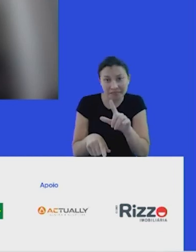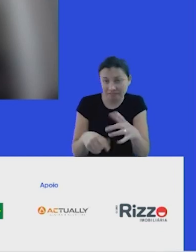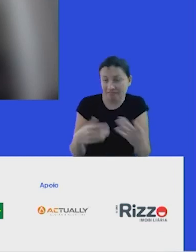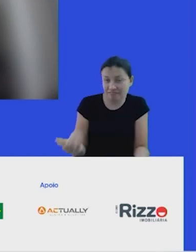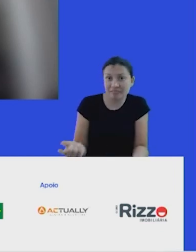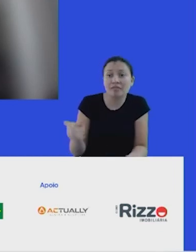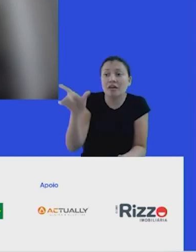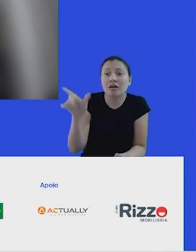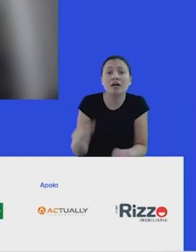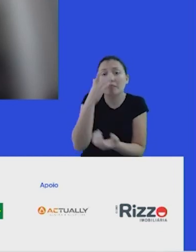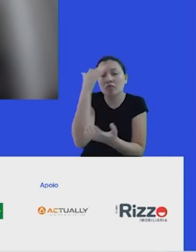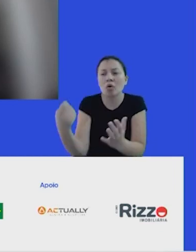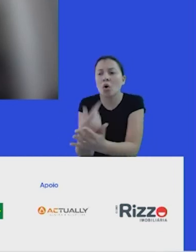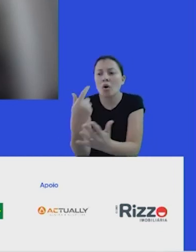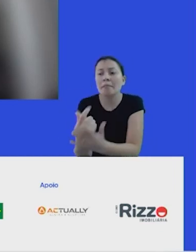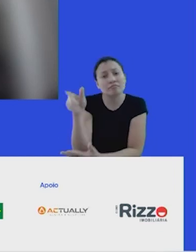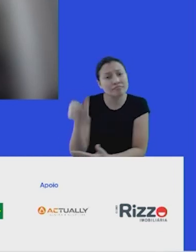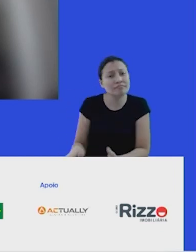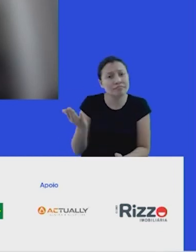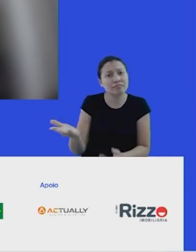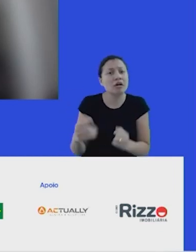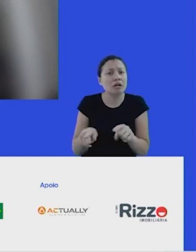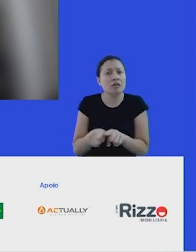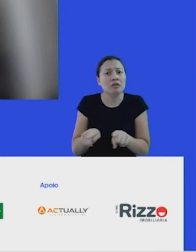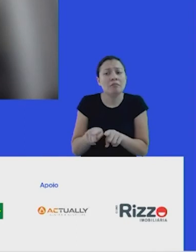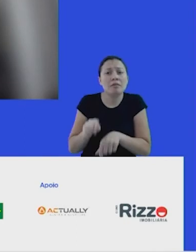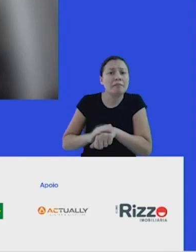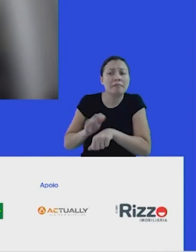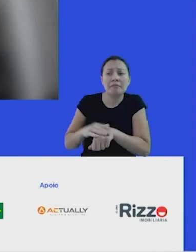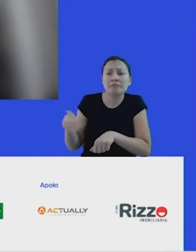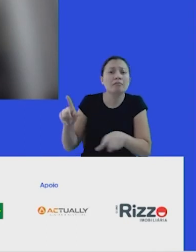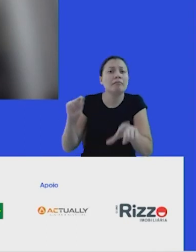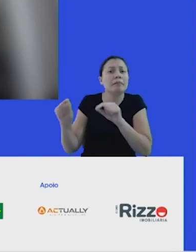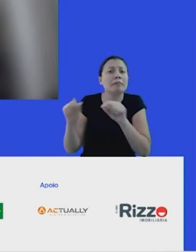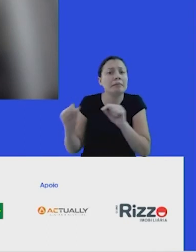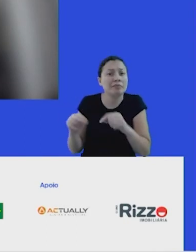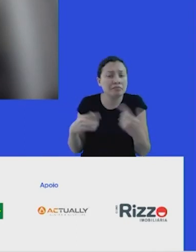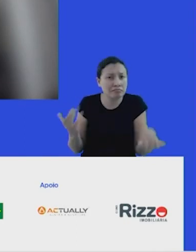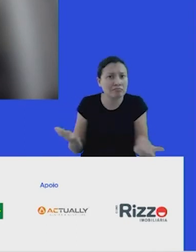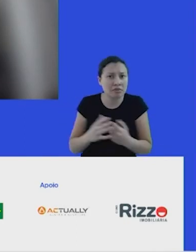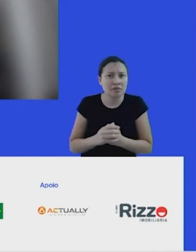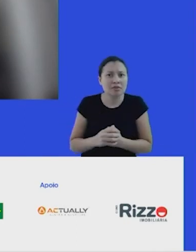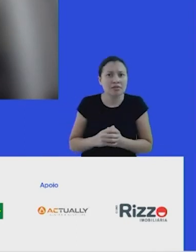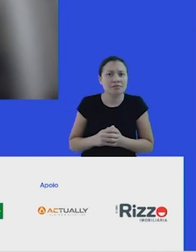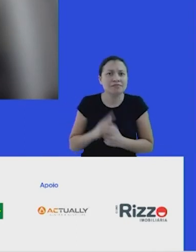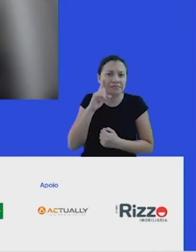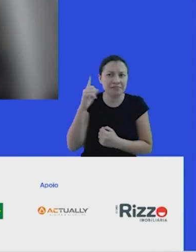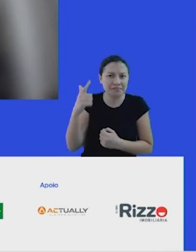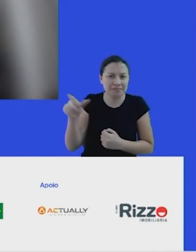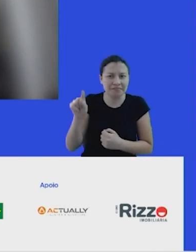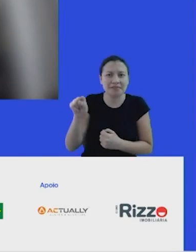nessa história, porque não é só o capital e o consumidor que faz a escolha, ele coloca tudo na conta. Eu estava outro dia com o CEO da